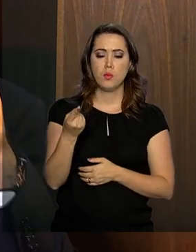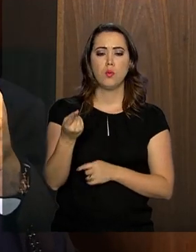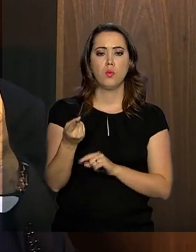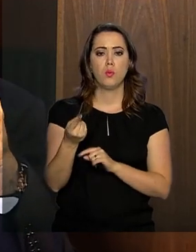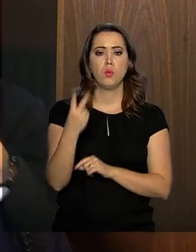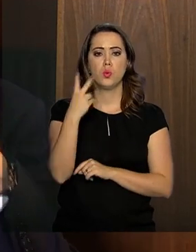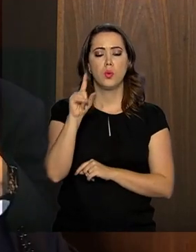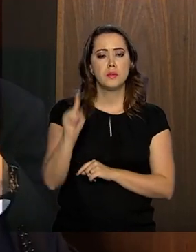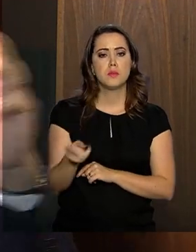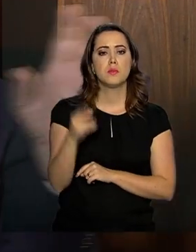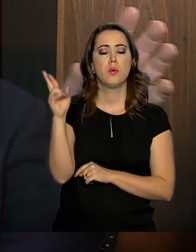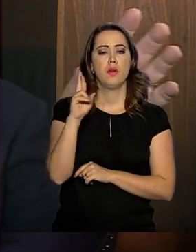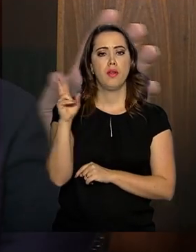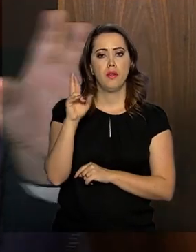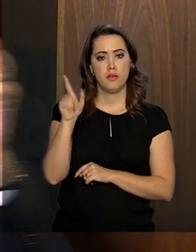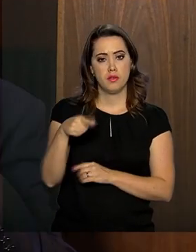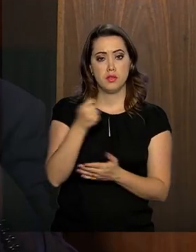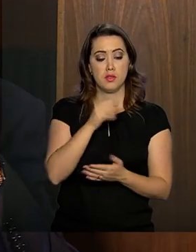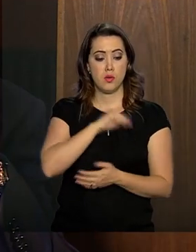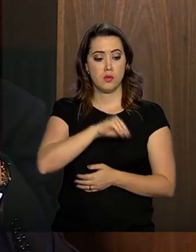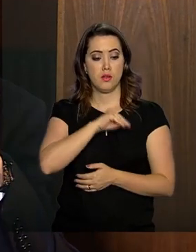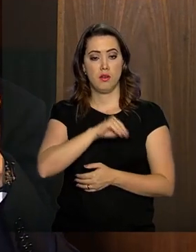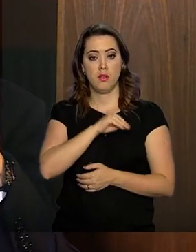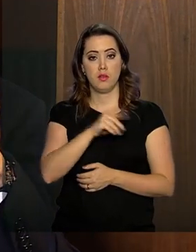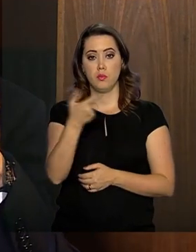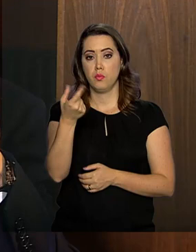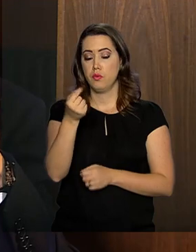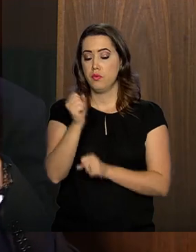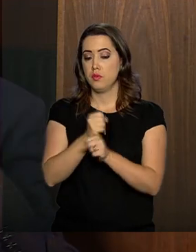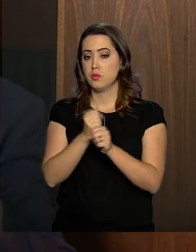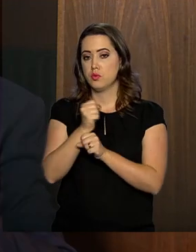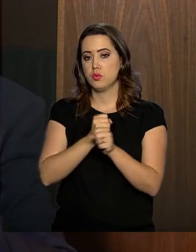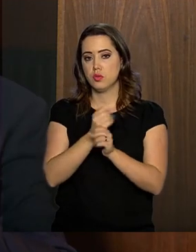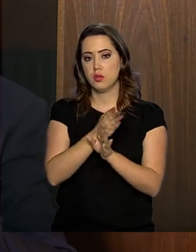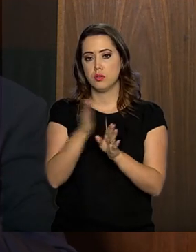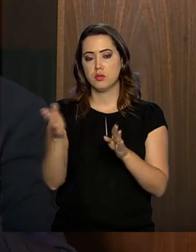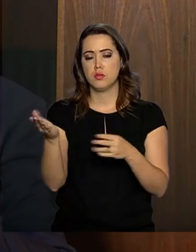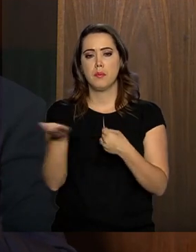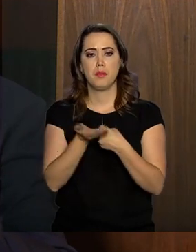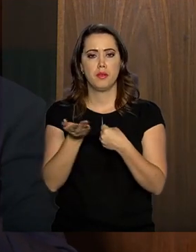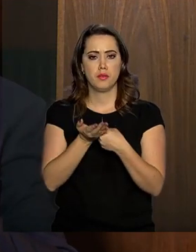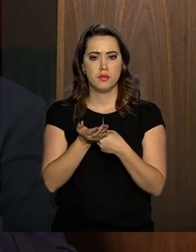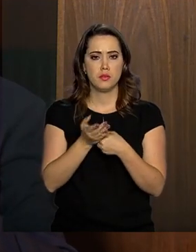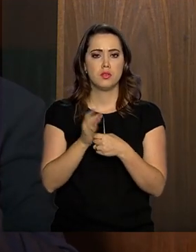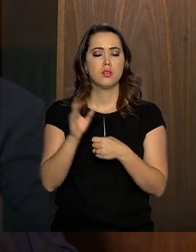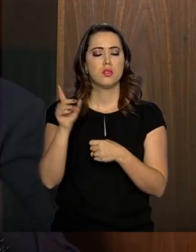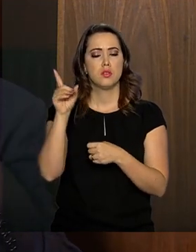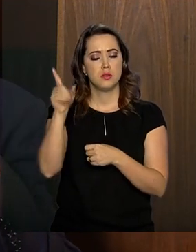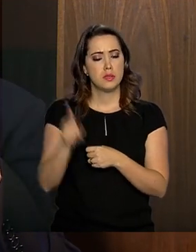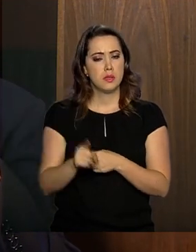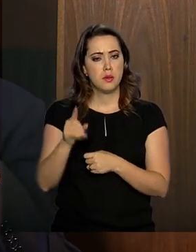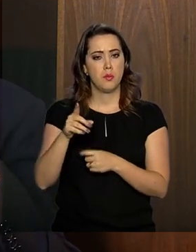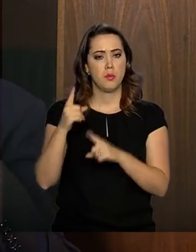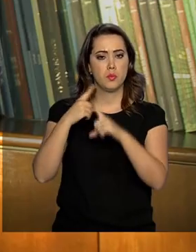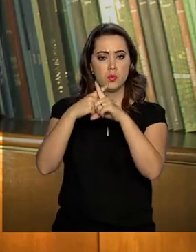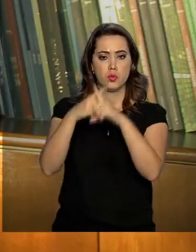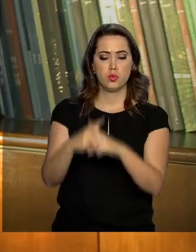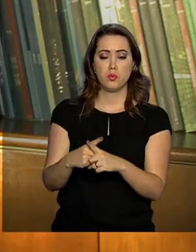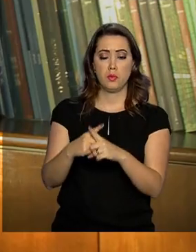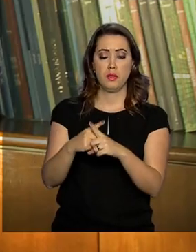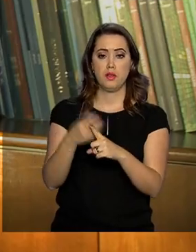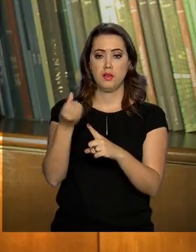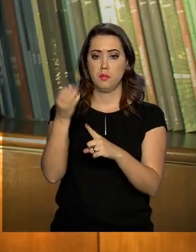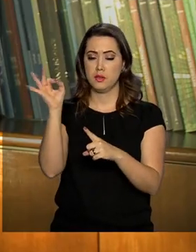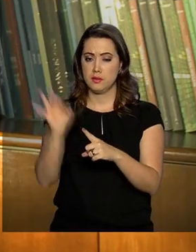2 mil reais é o seu salário por esses 20 anos, em média. Então, você multiplica por 60%, você se aposenta com 1.200 reais.